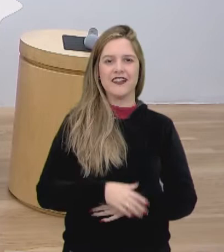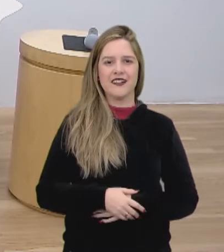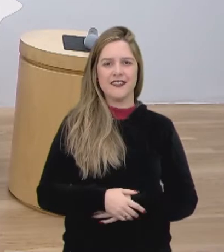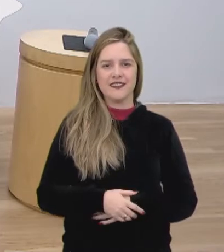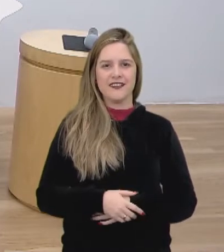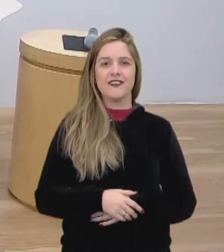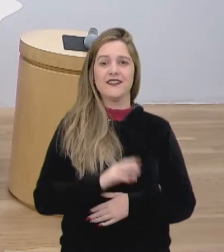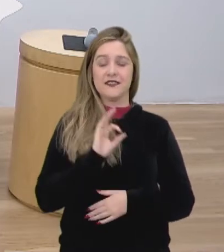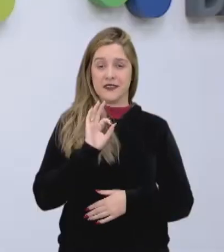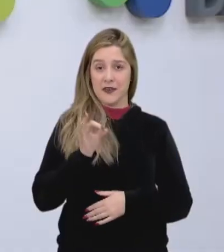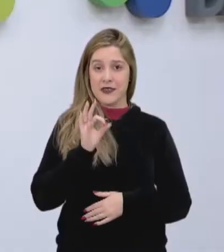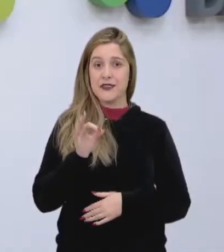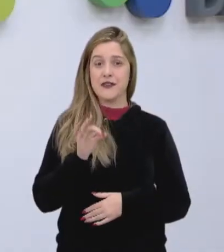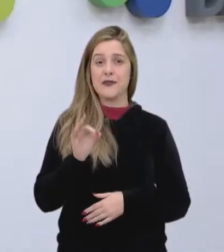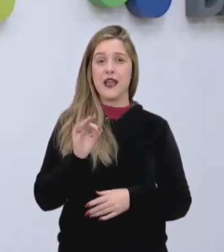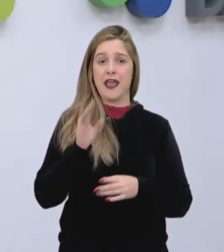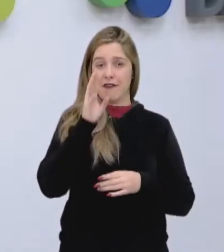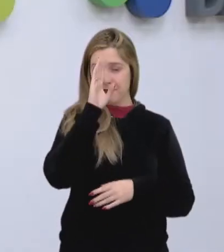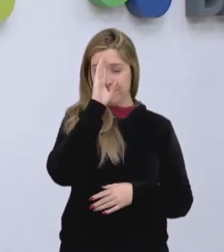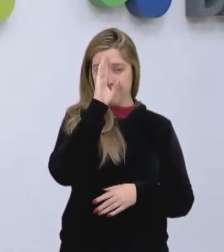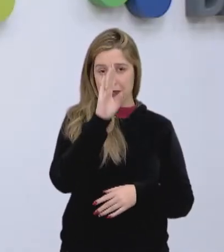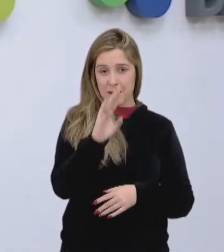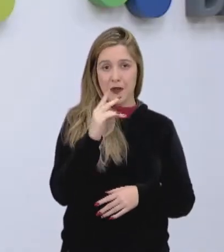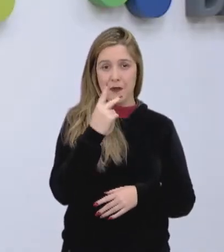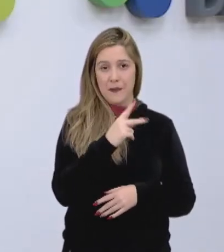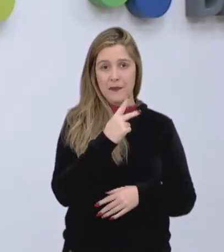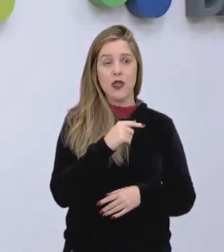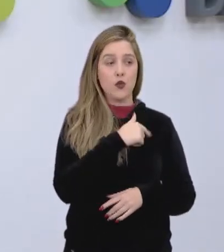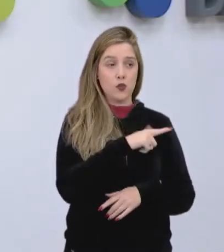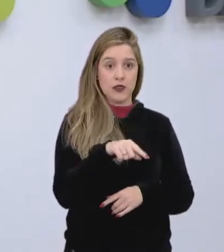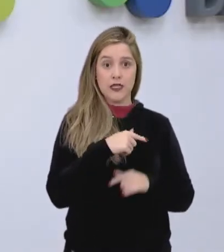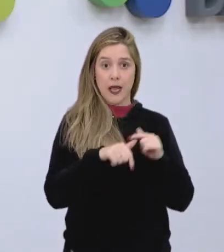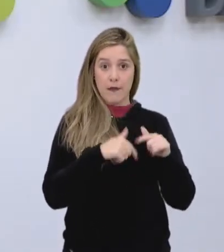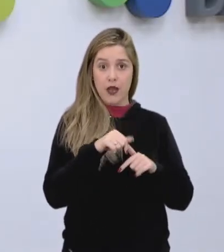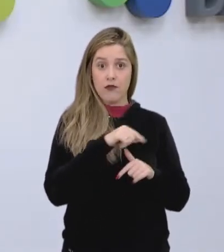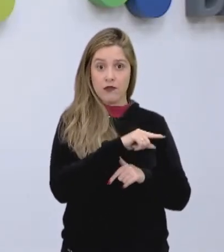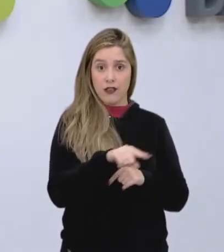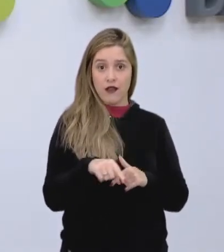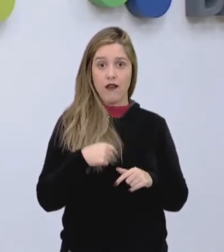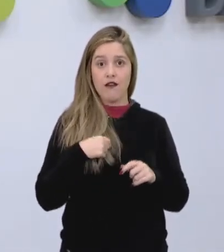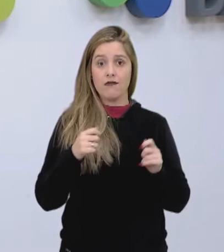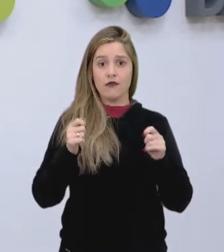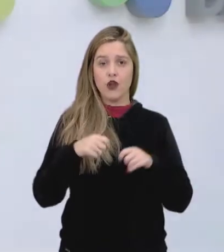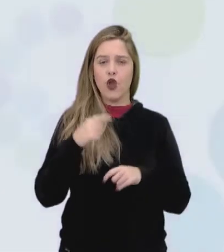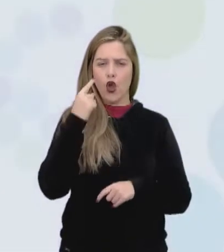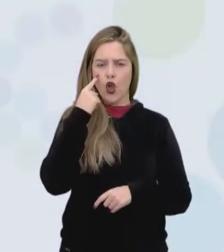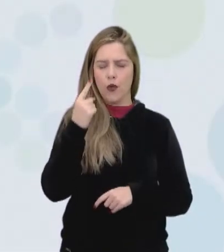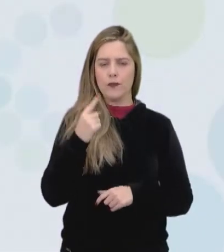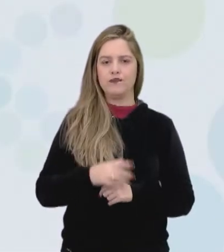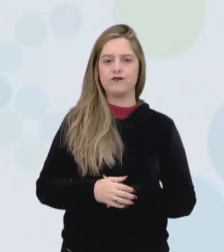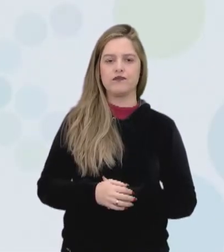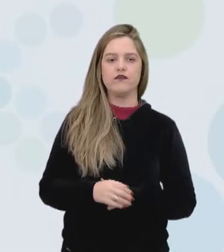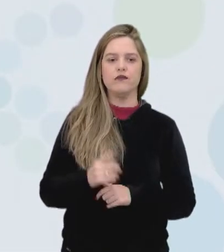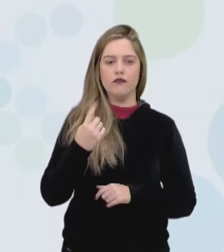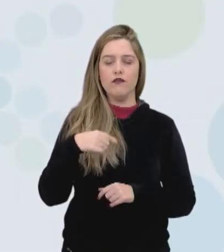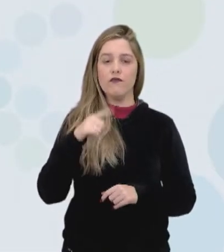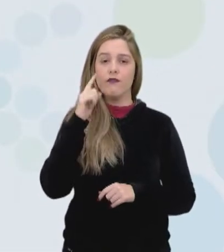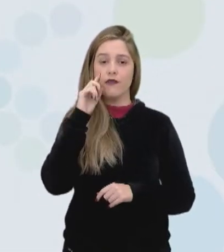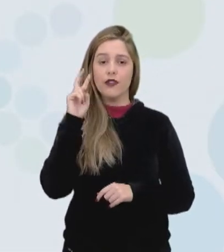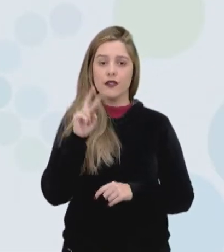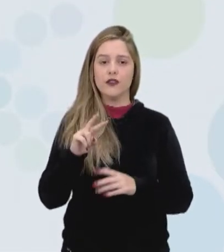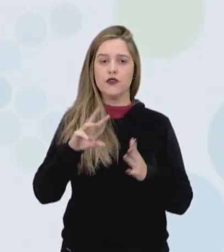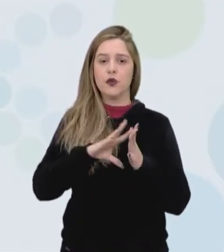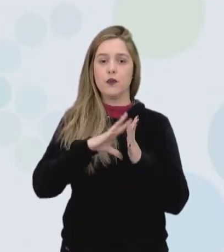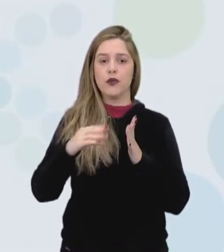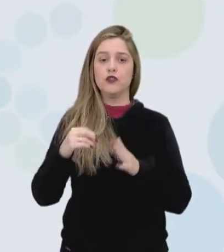aula. Isso, fundamental, o trabalho delas. E o trabalho delas vai oscilar, bota no LED, olha lá. A gente tá vendo, é o componente